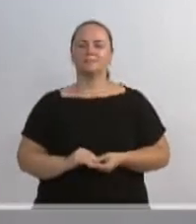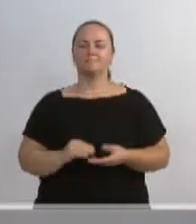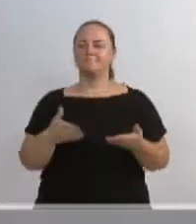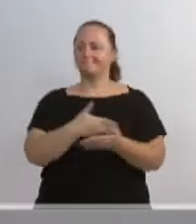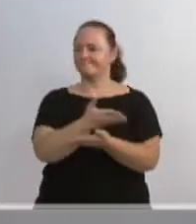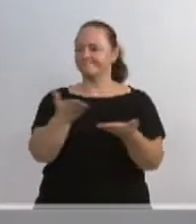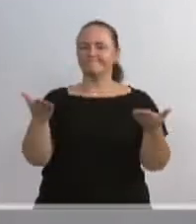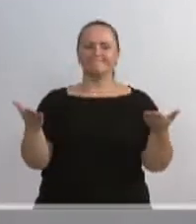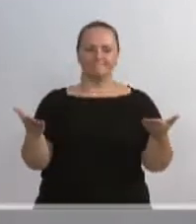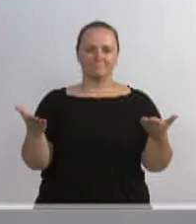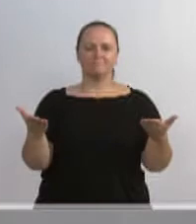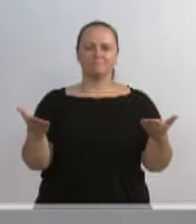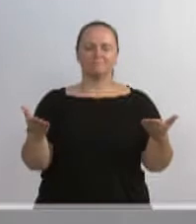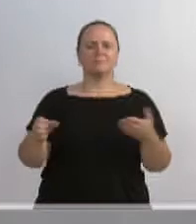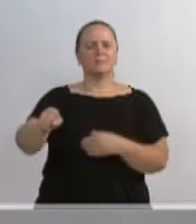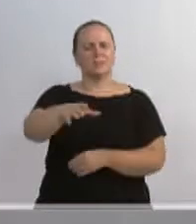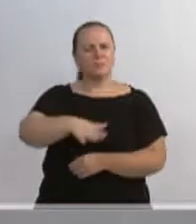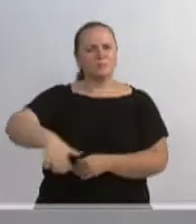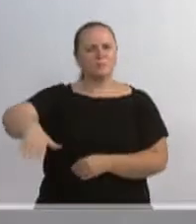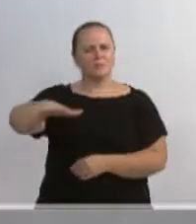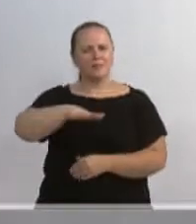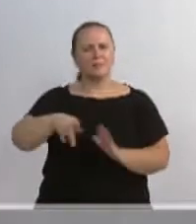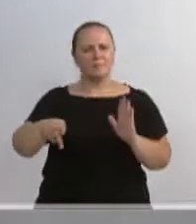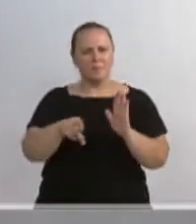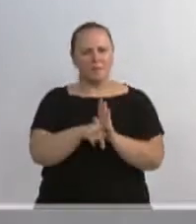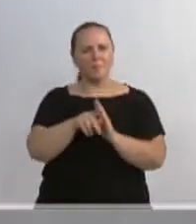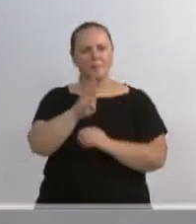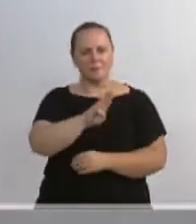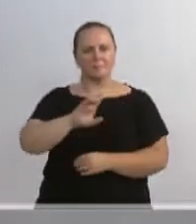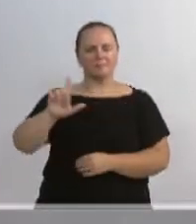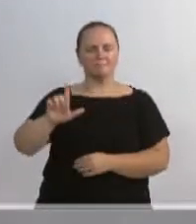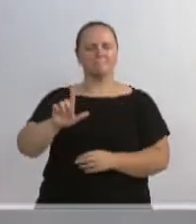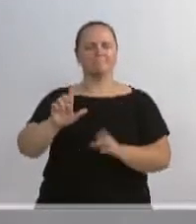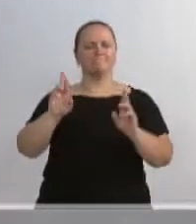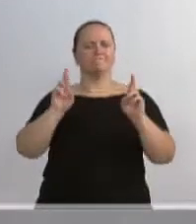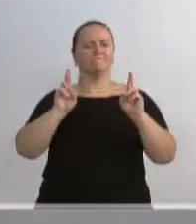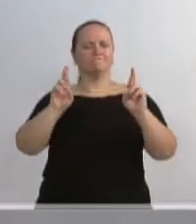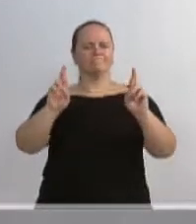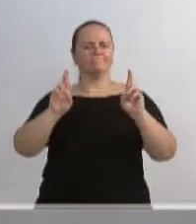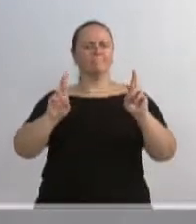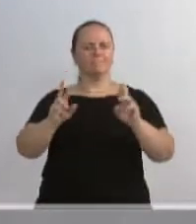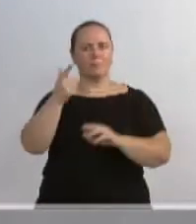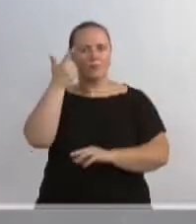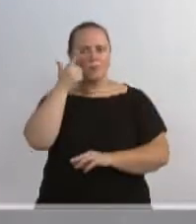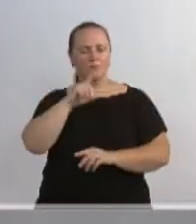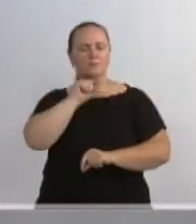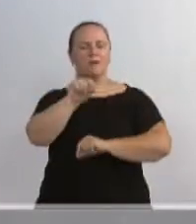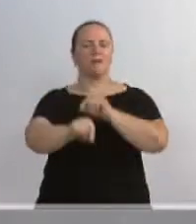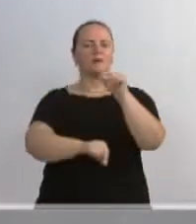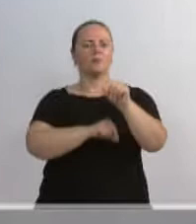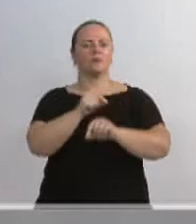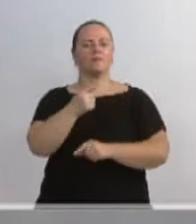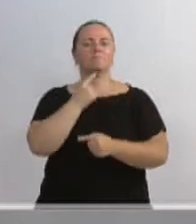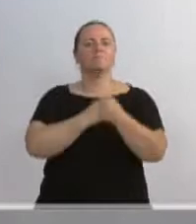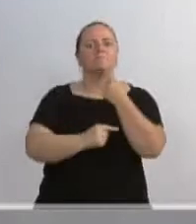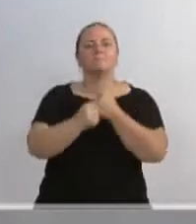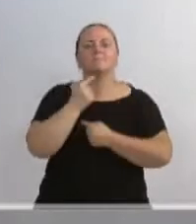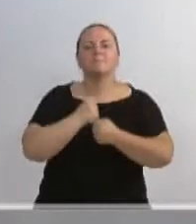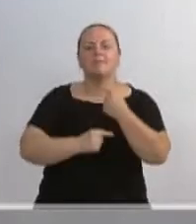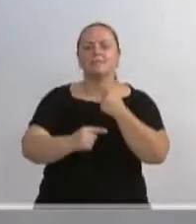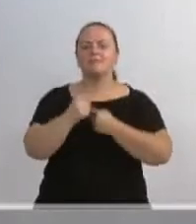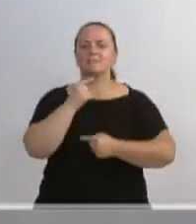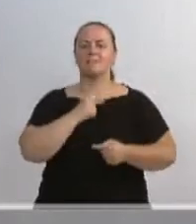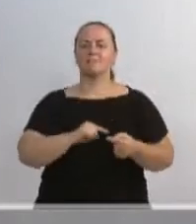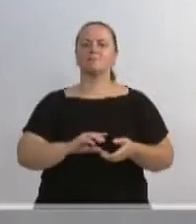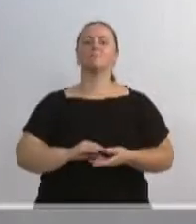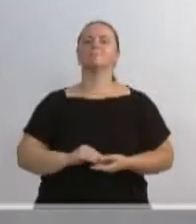Senhores, que a sociedade blumenauense tenha realmente, correndo em suas veias, esse desejo, que as